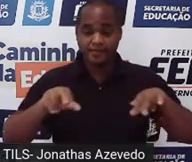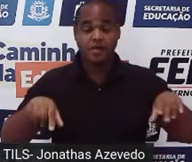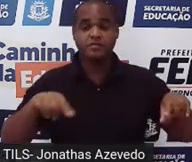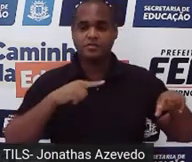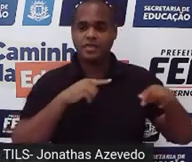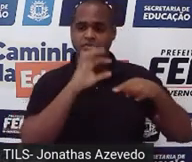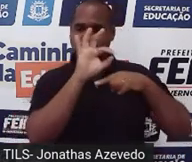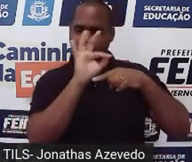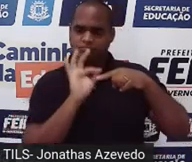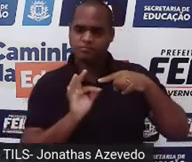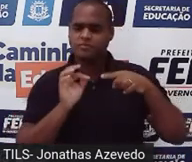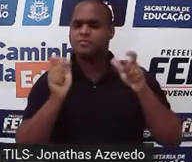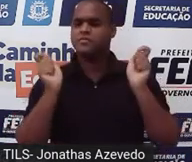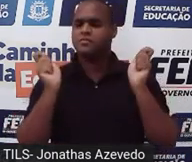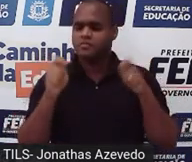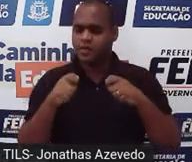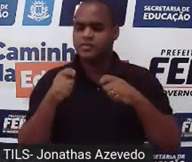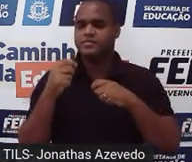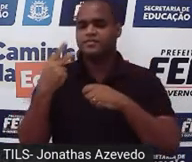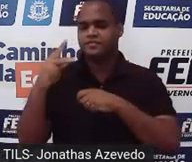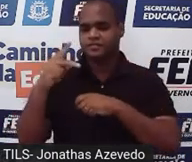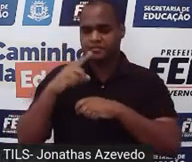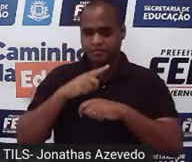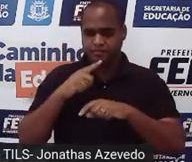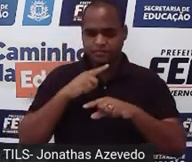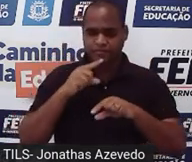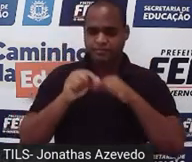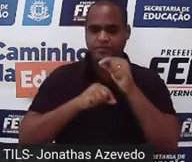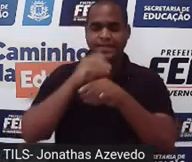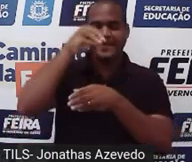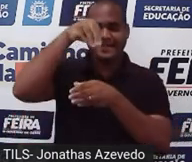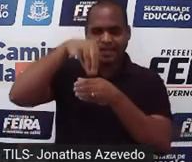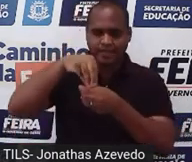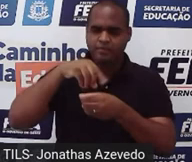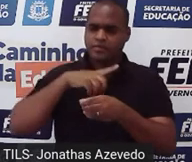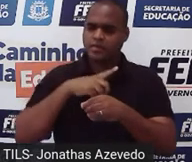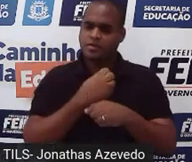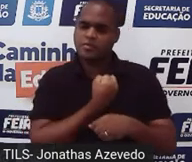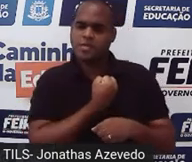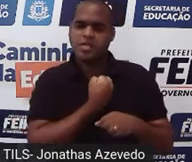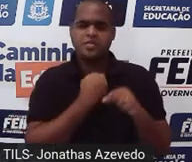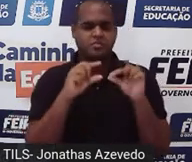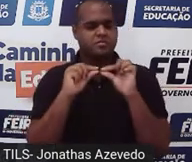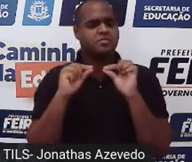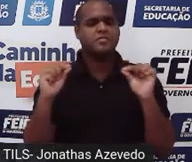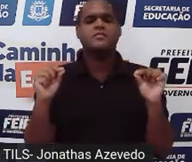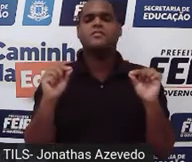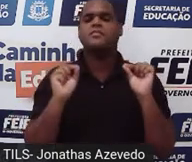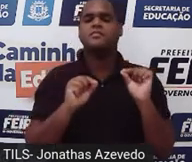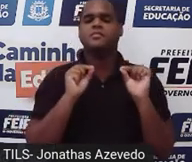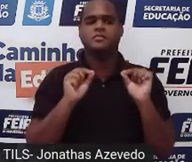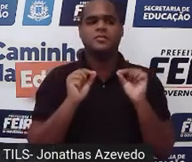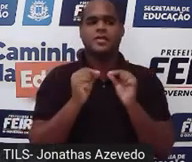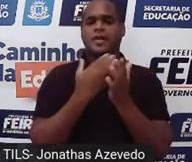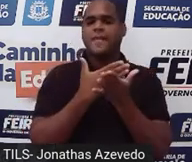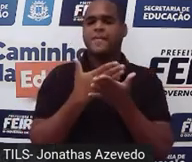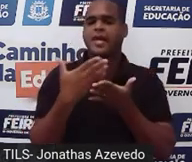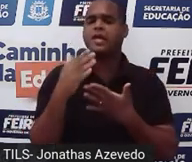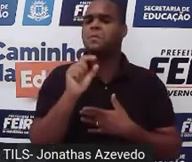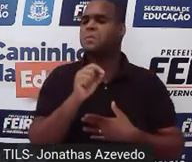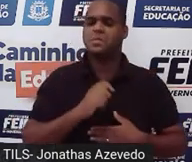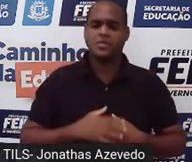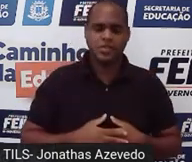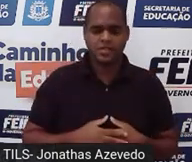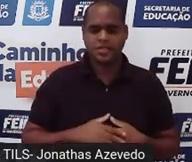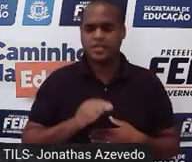elas ficam dentro da reta numérica? Como é que elas aparecem, né? E o que